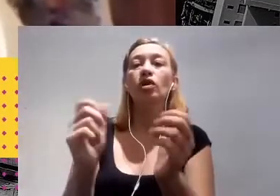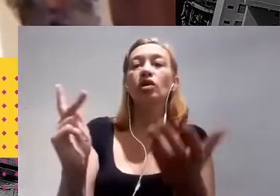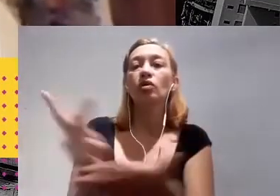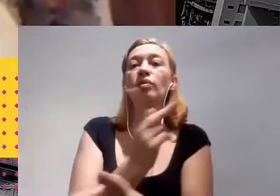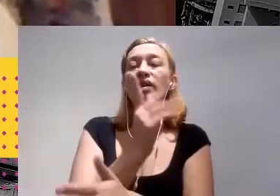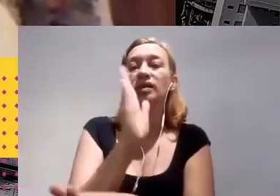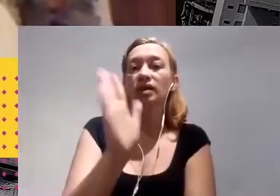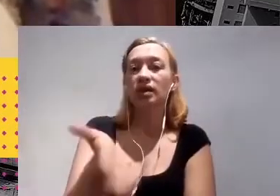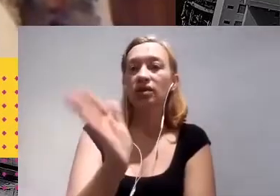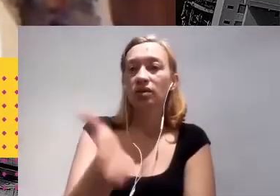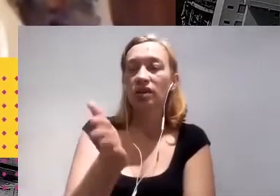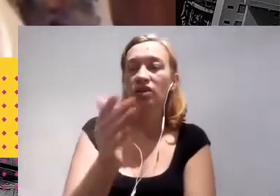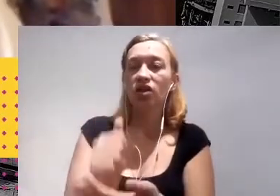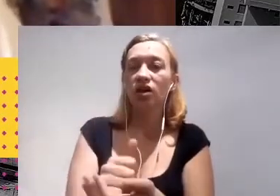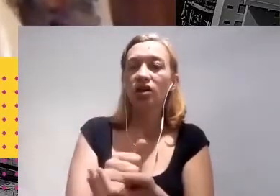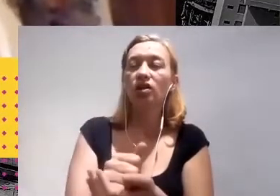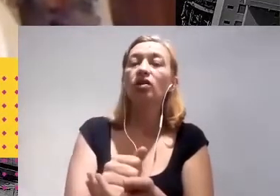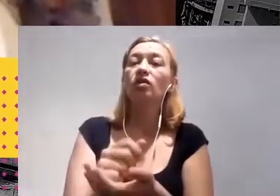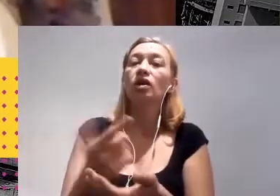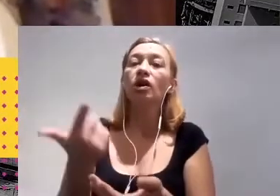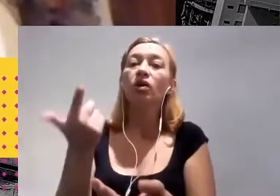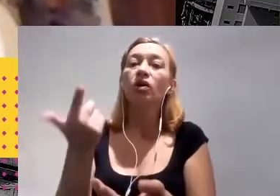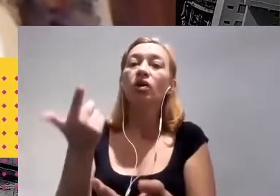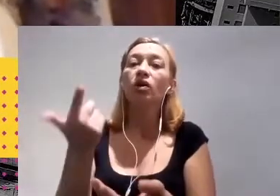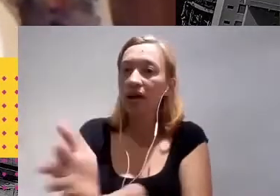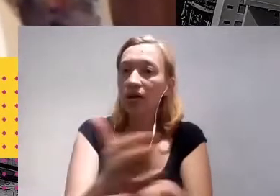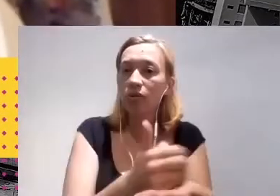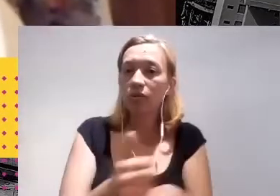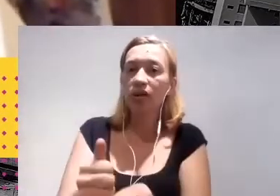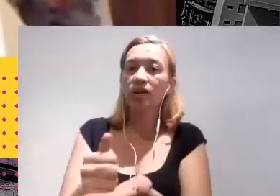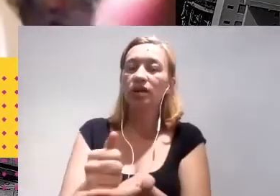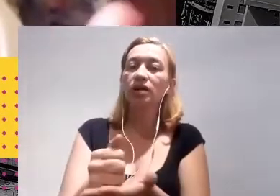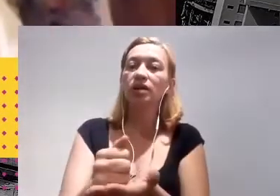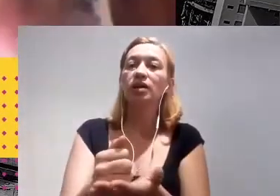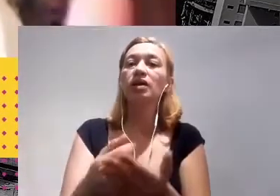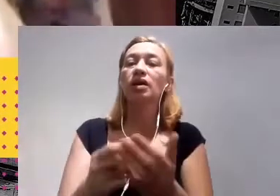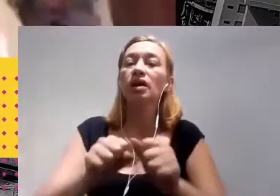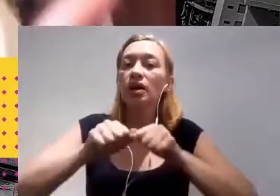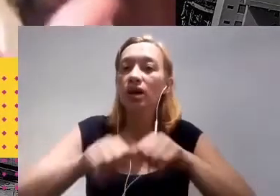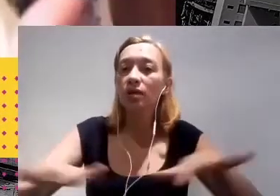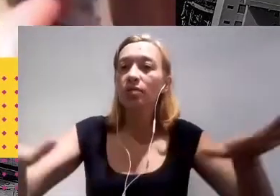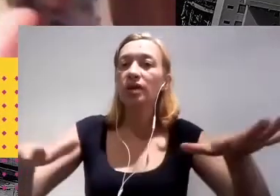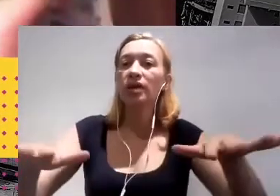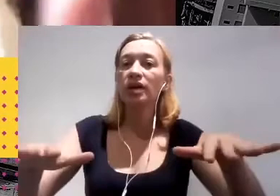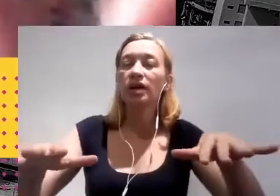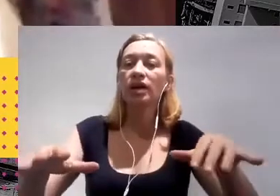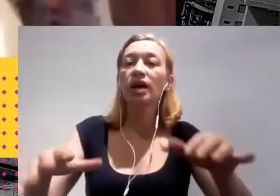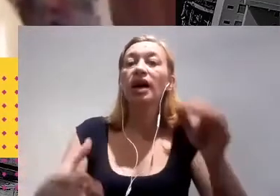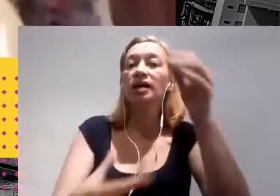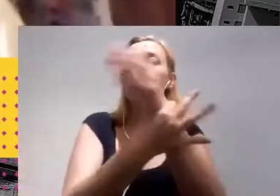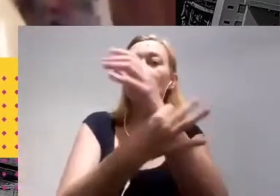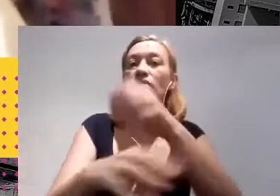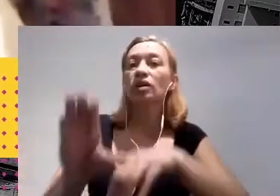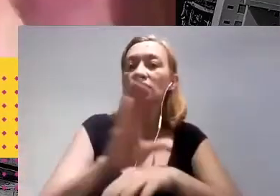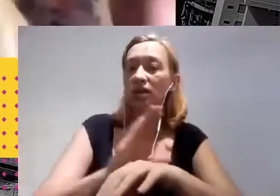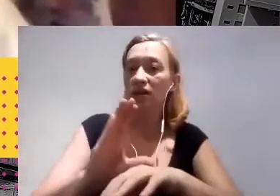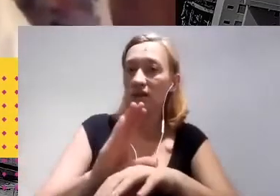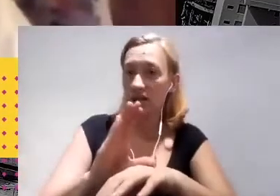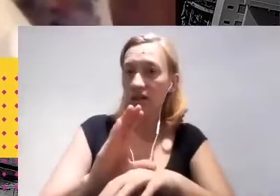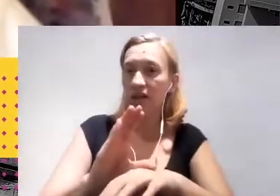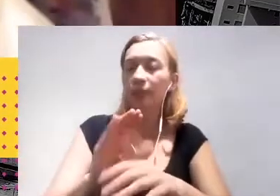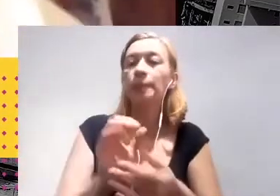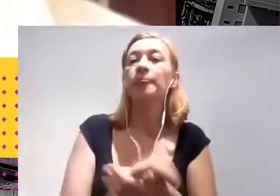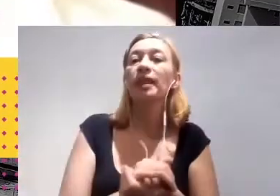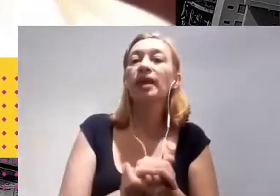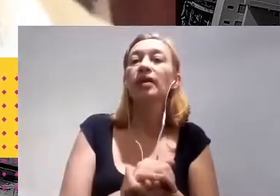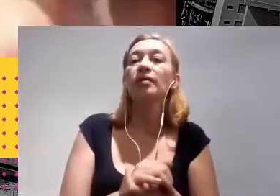recupera esse investimento e amplia a segurança hídrica. Foi possível verificar exatamente esses benefícios, foi o que Nova